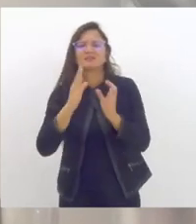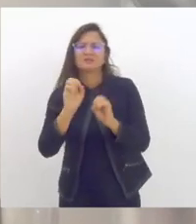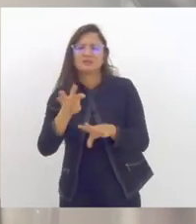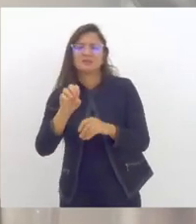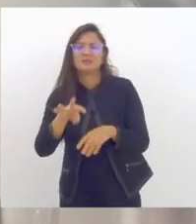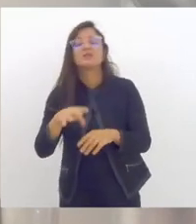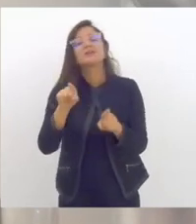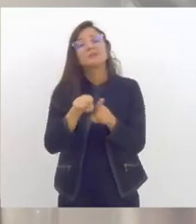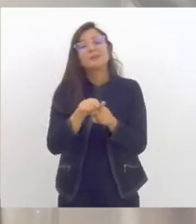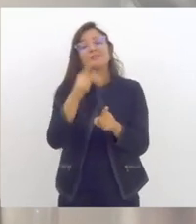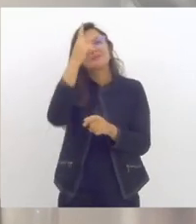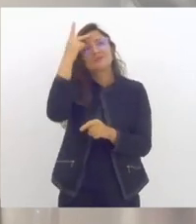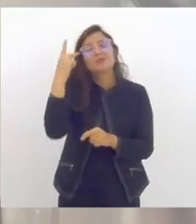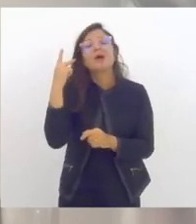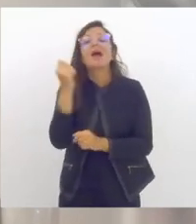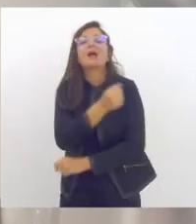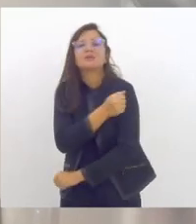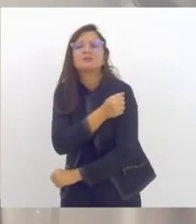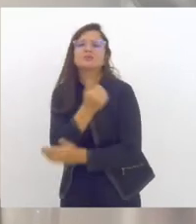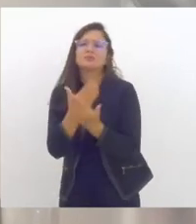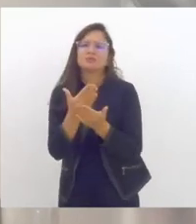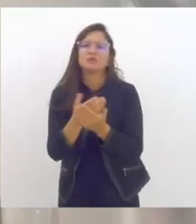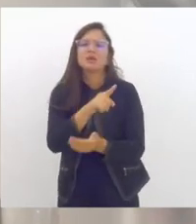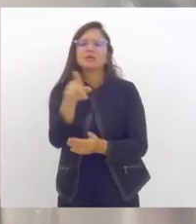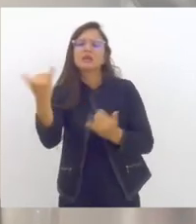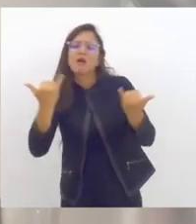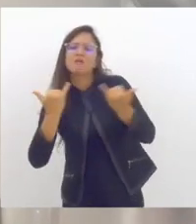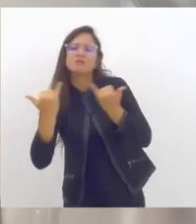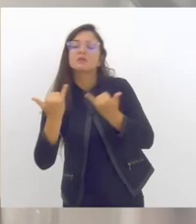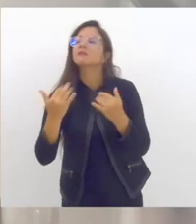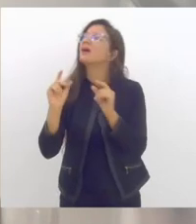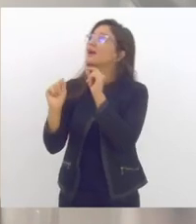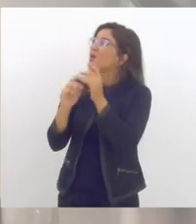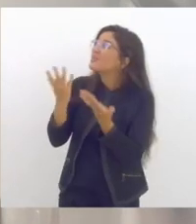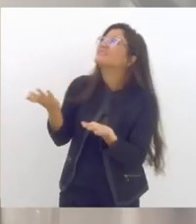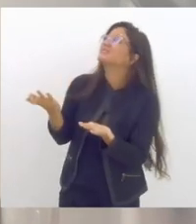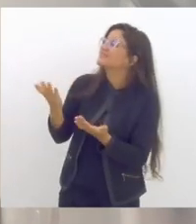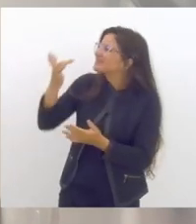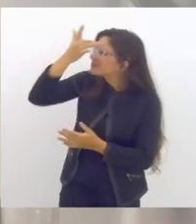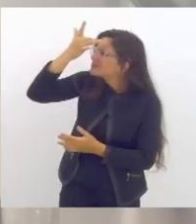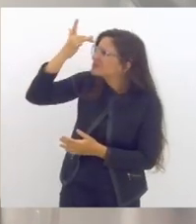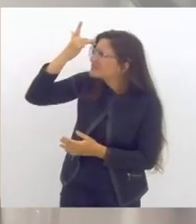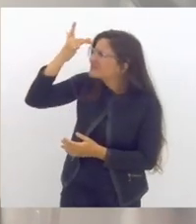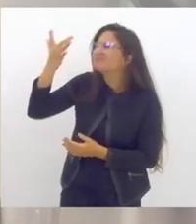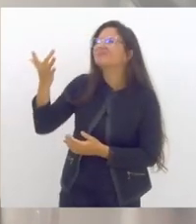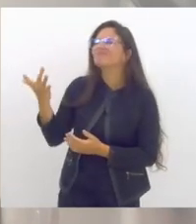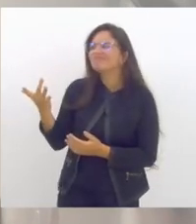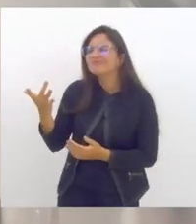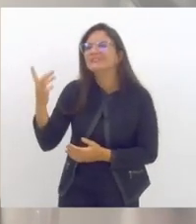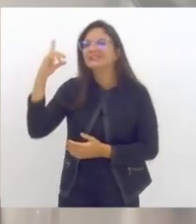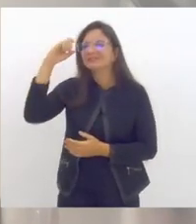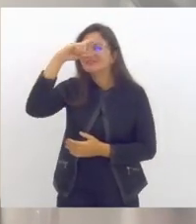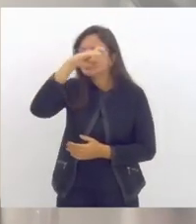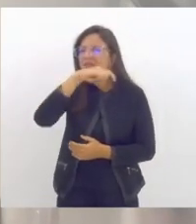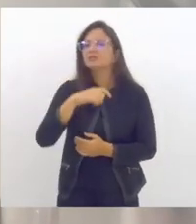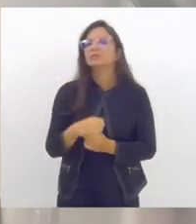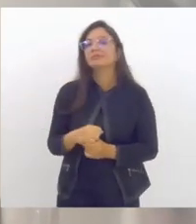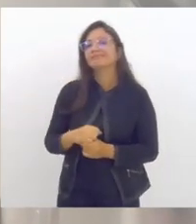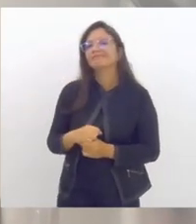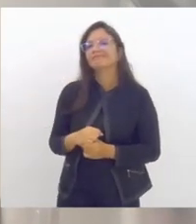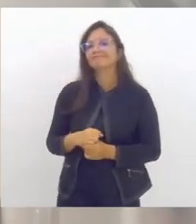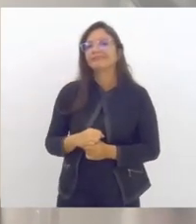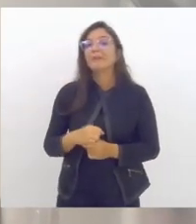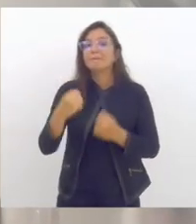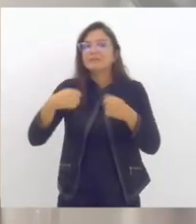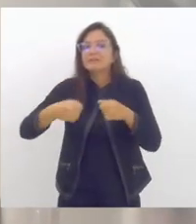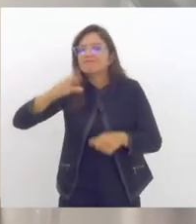de como a questão da saúde mental se colocou como uma questão com especial